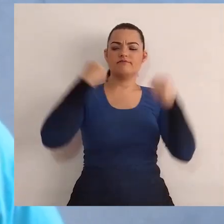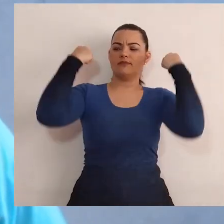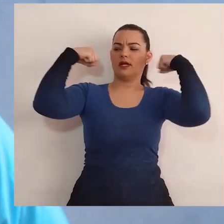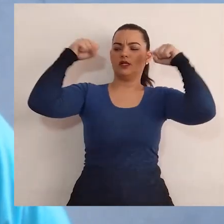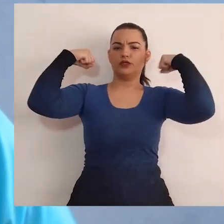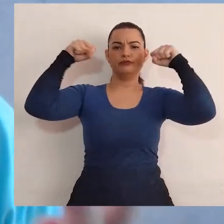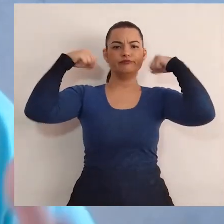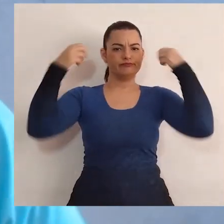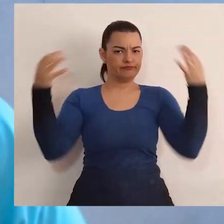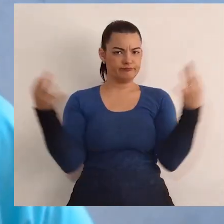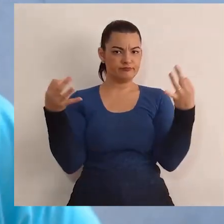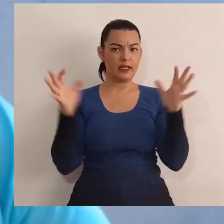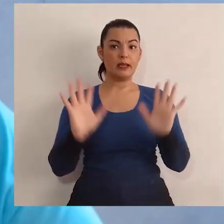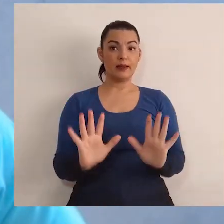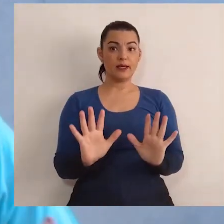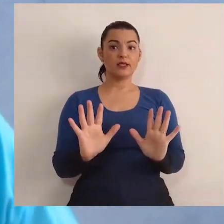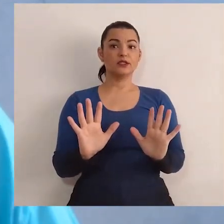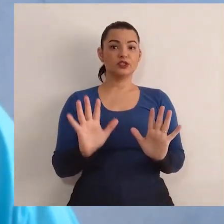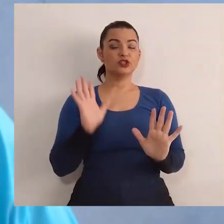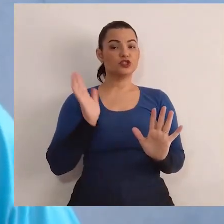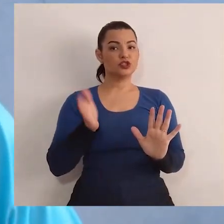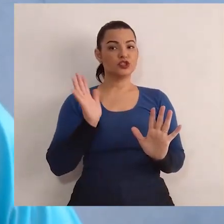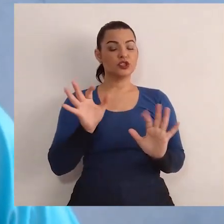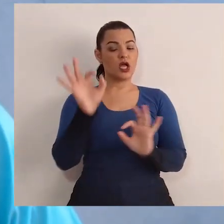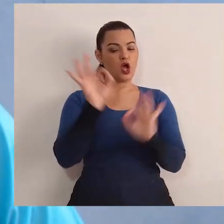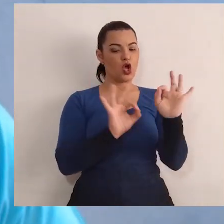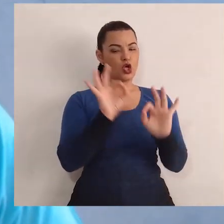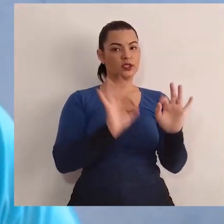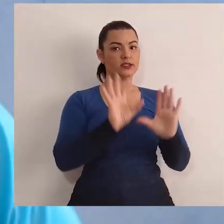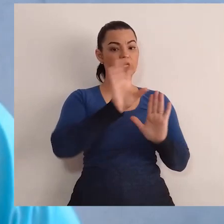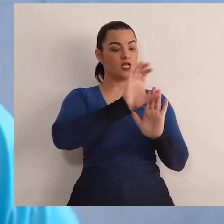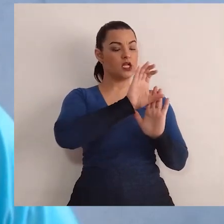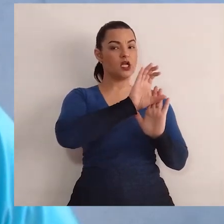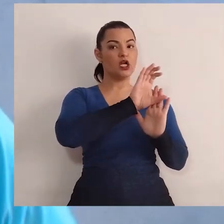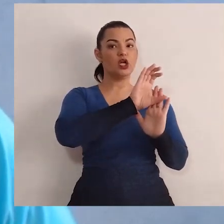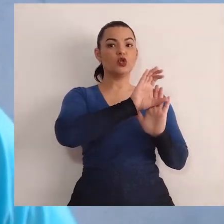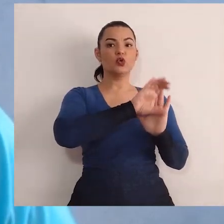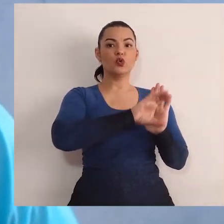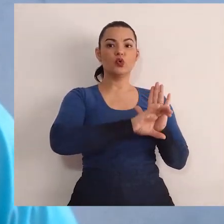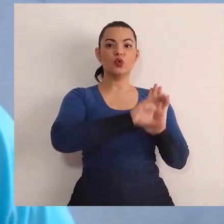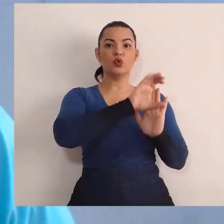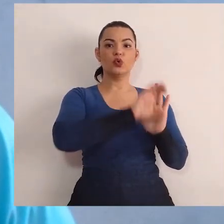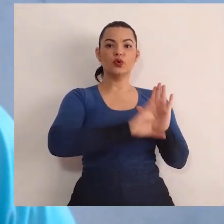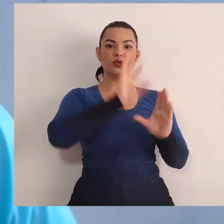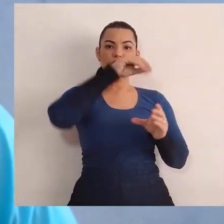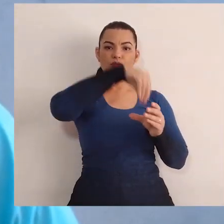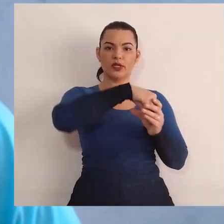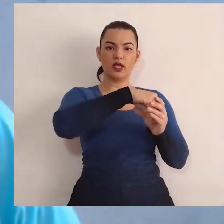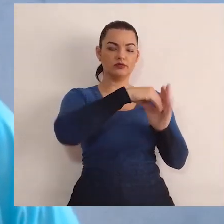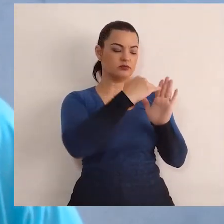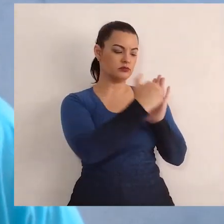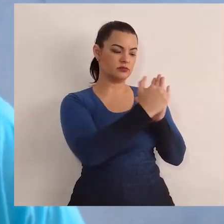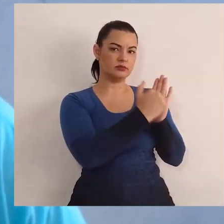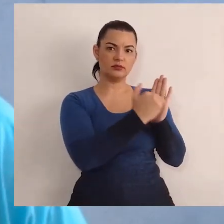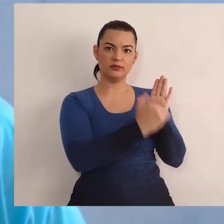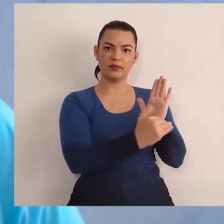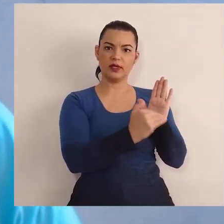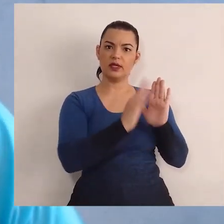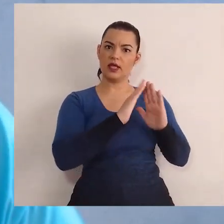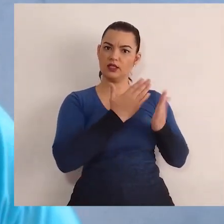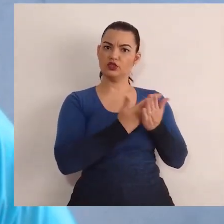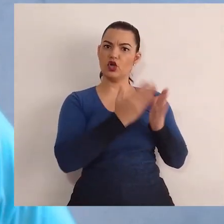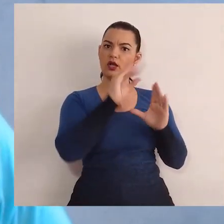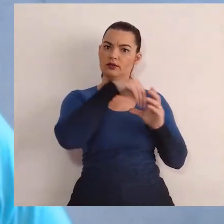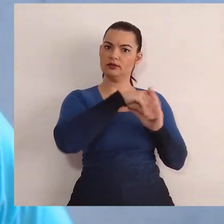física. Isso está previsto ali na organização curricular da escola. Porém, a